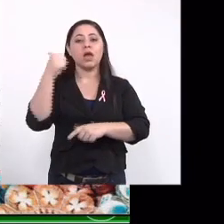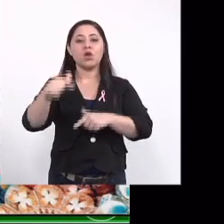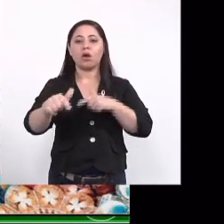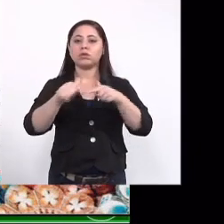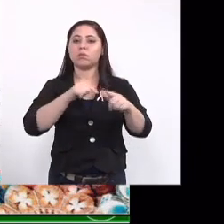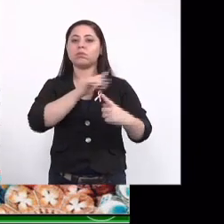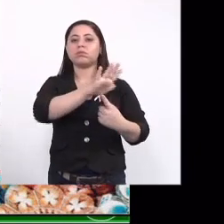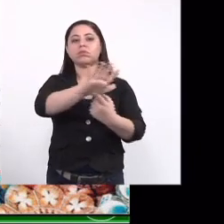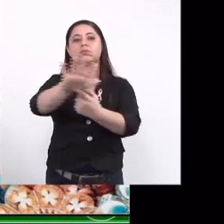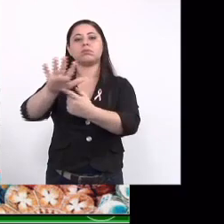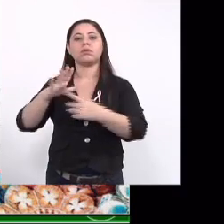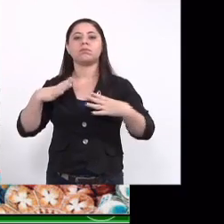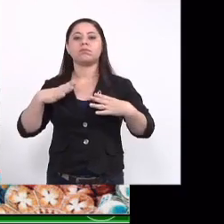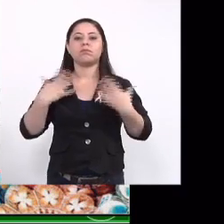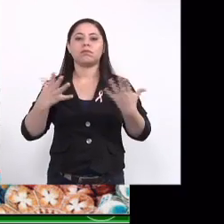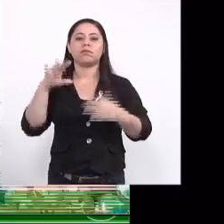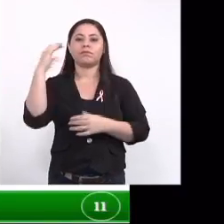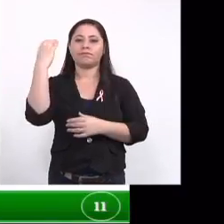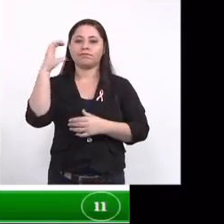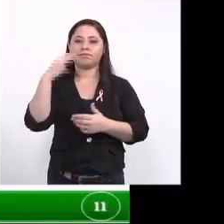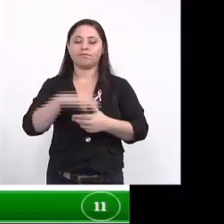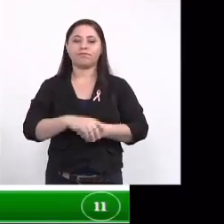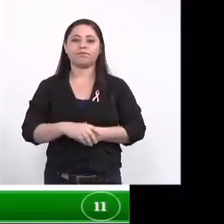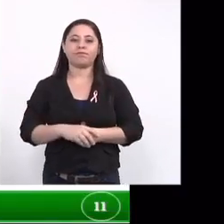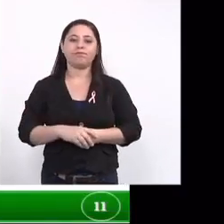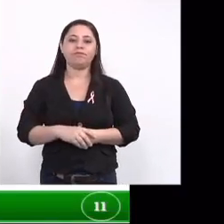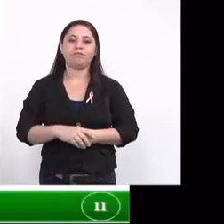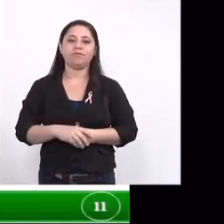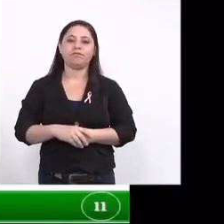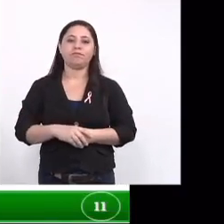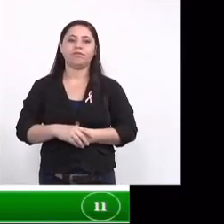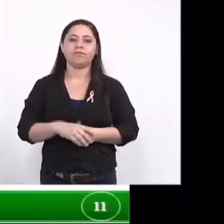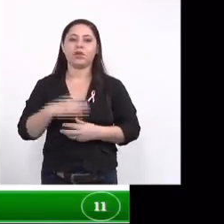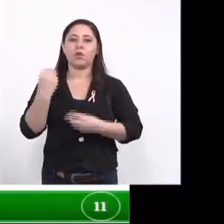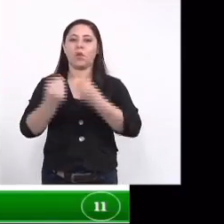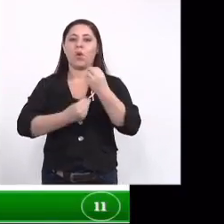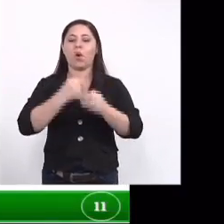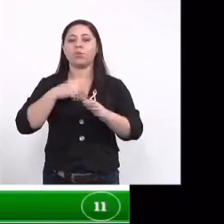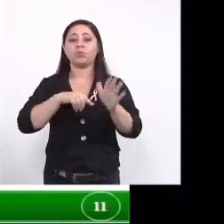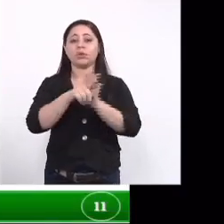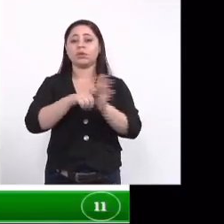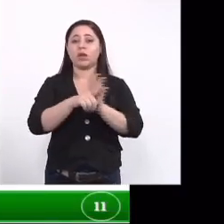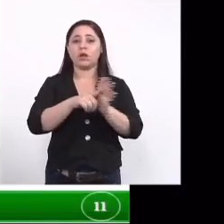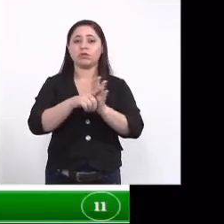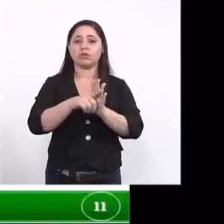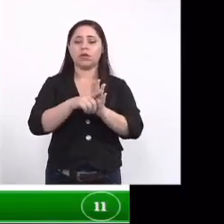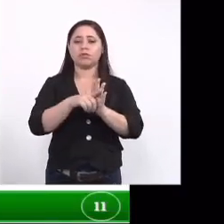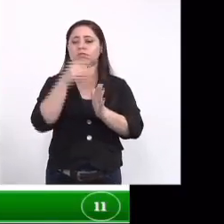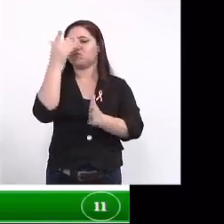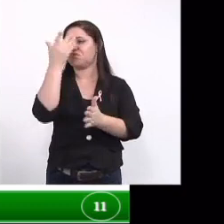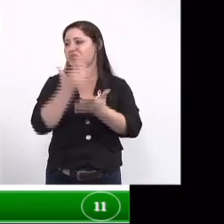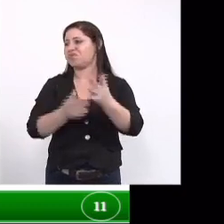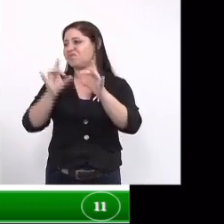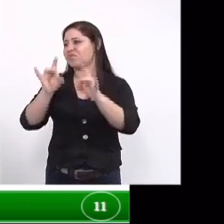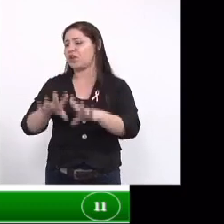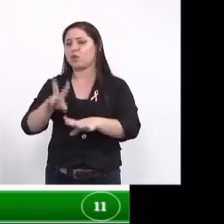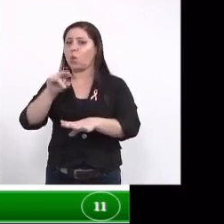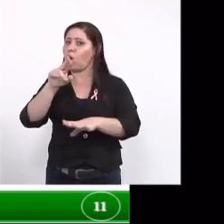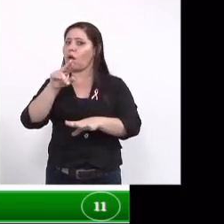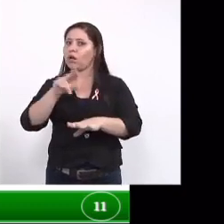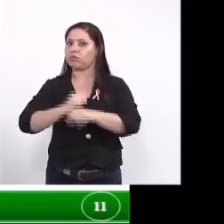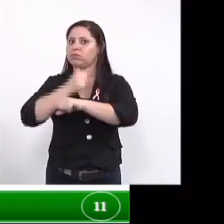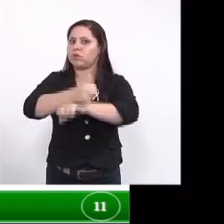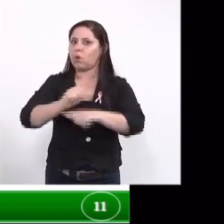apresentado no evento científico como pesquisadores nós não desistimos e continuamos a luta